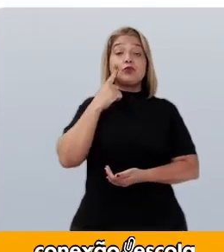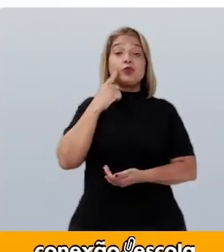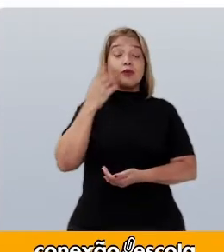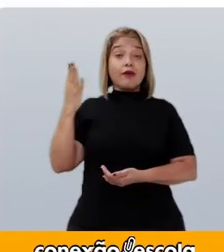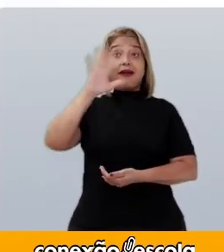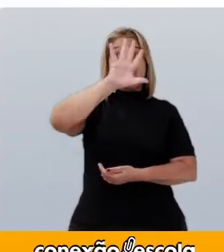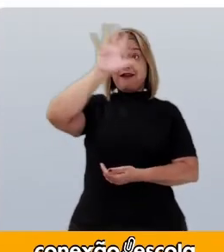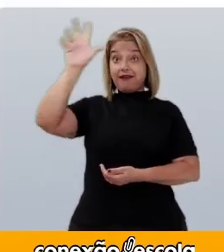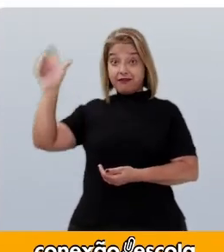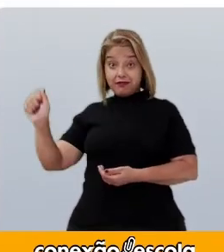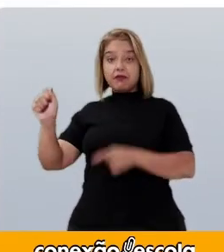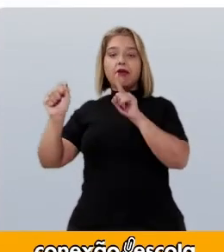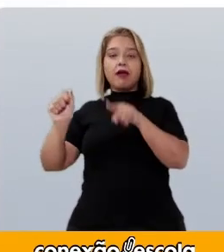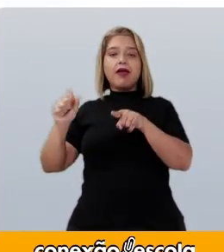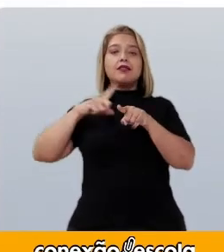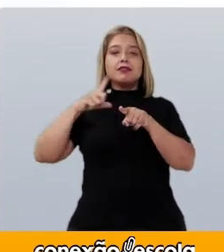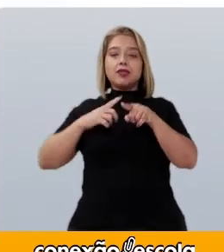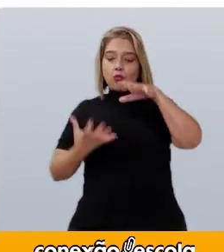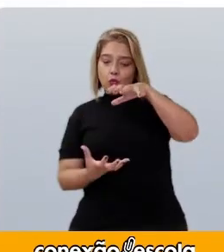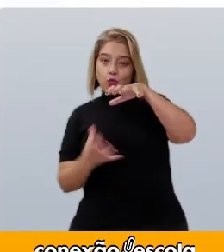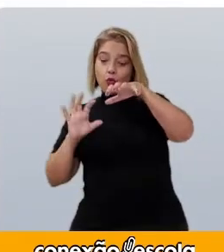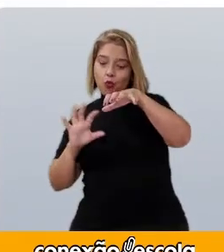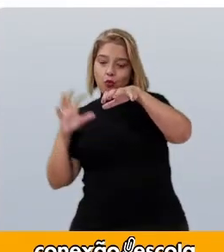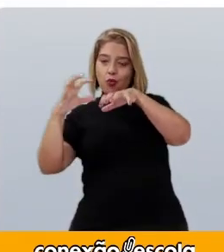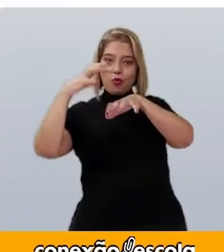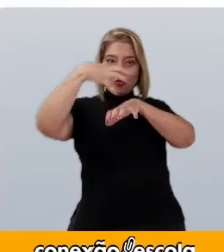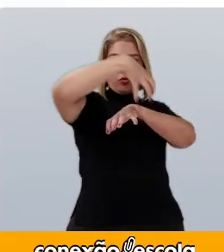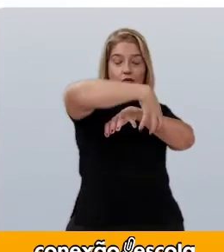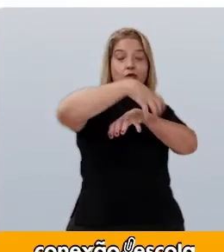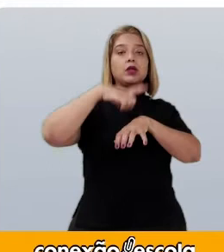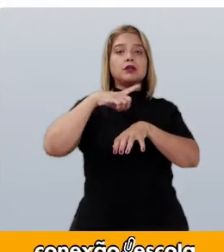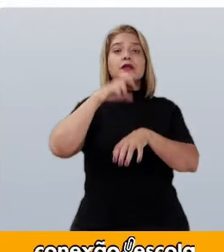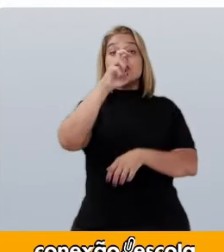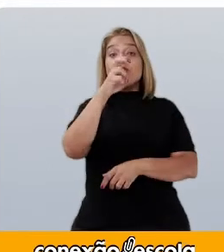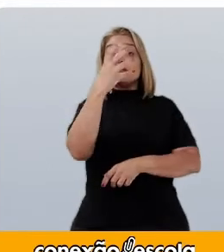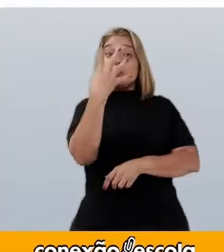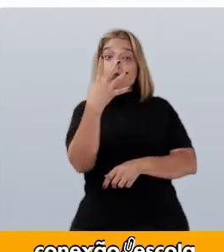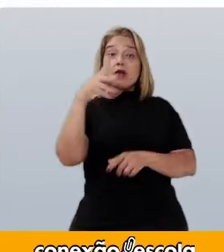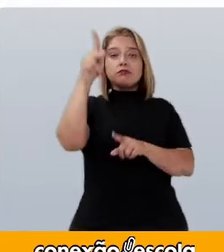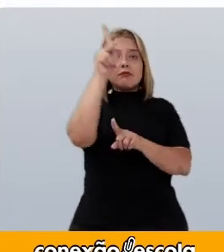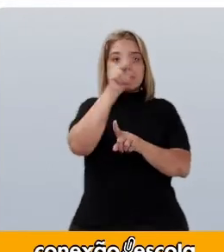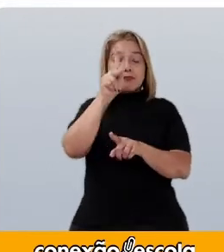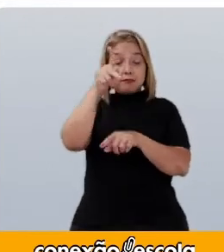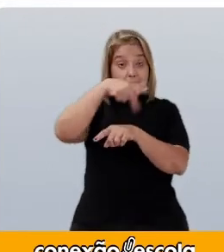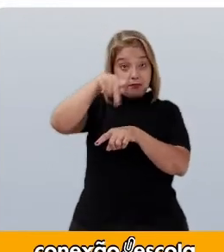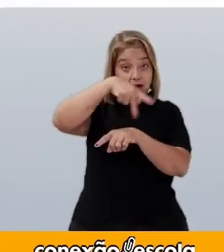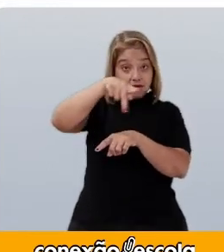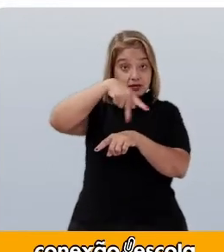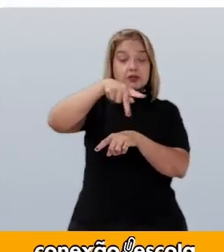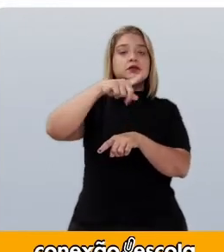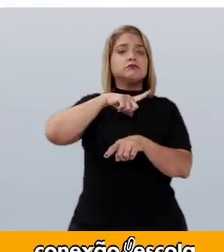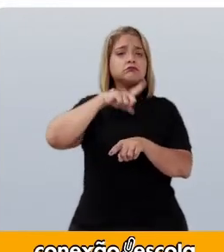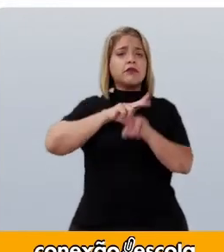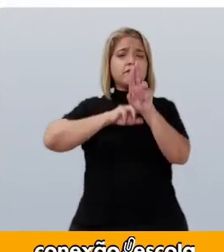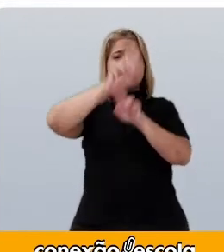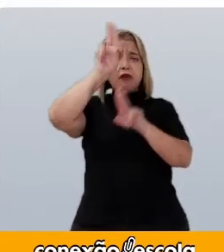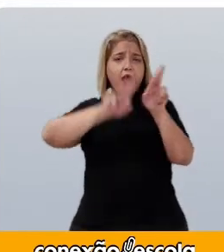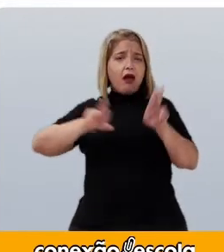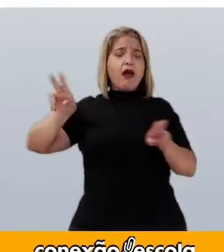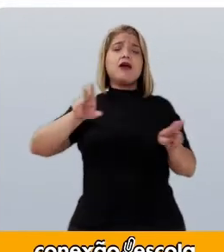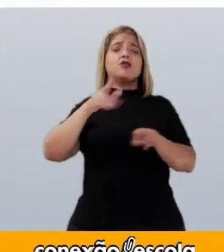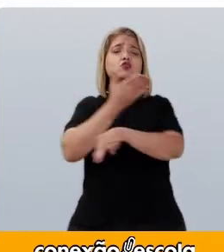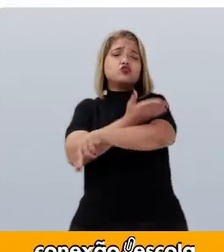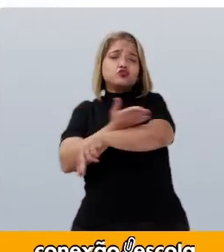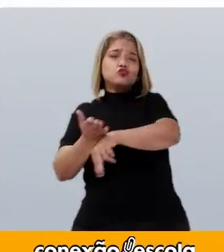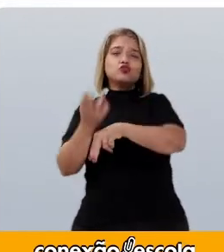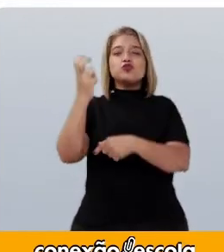África é um continente formado por 54 países e com enorme variedade de costumes,